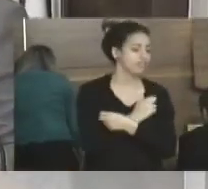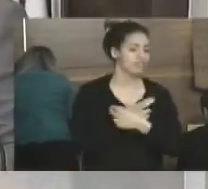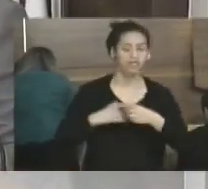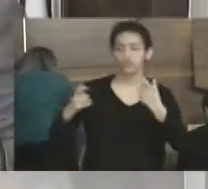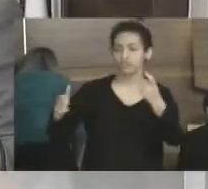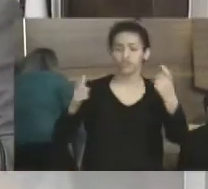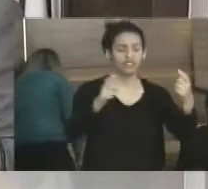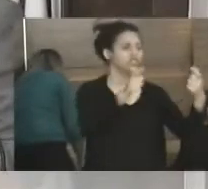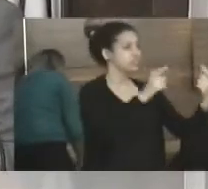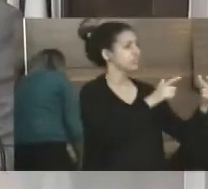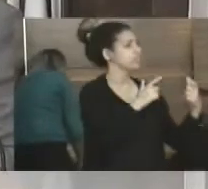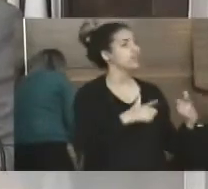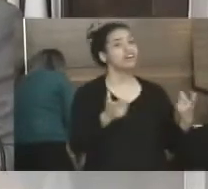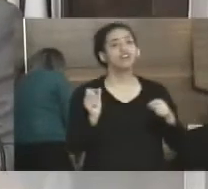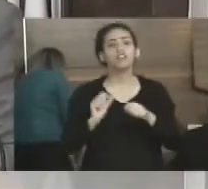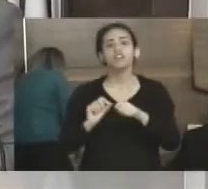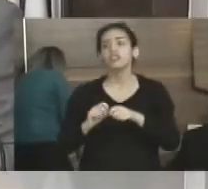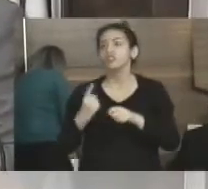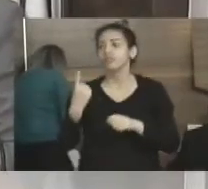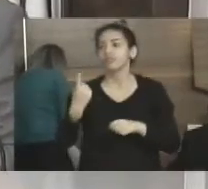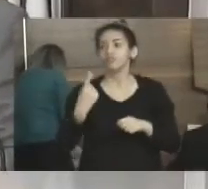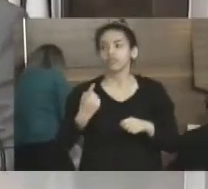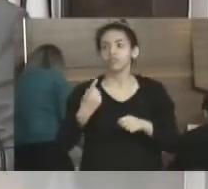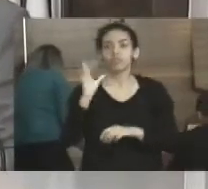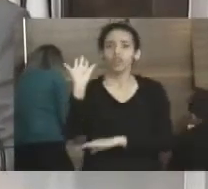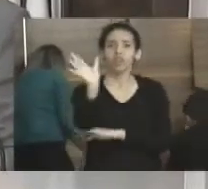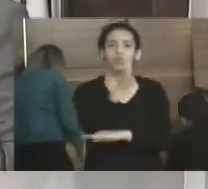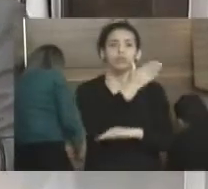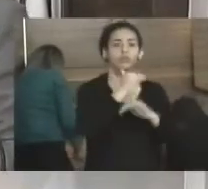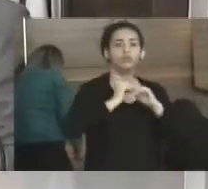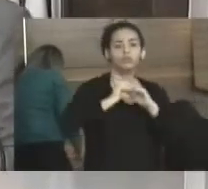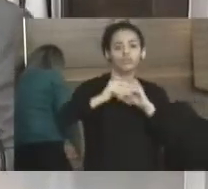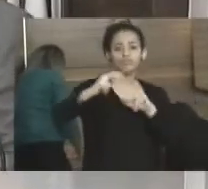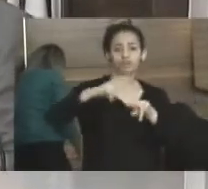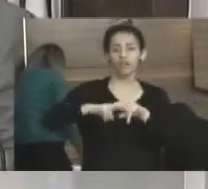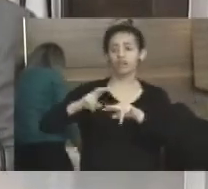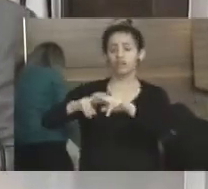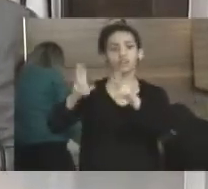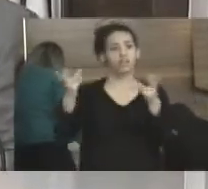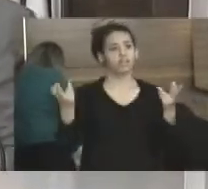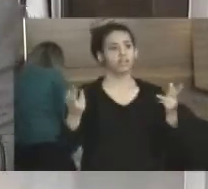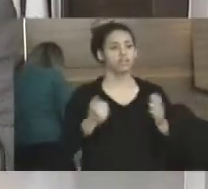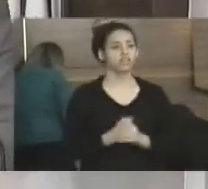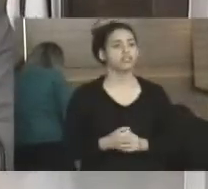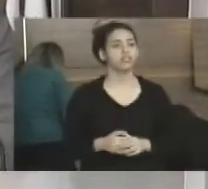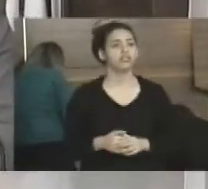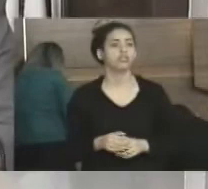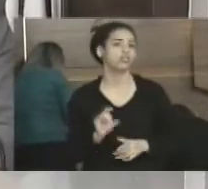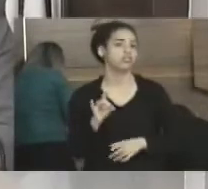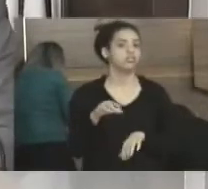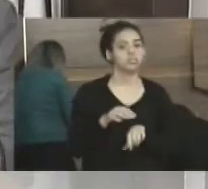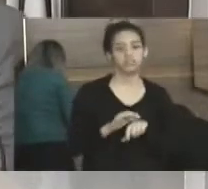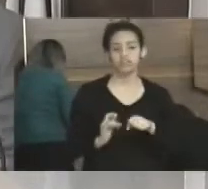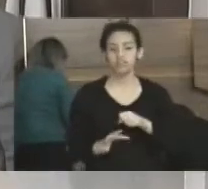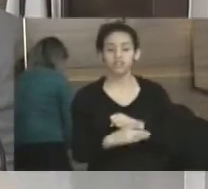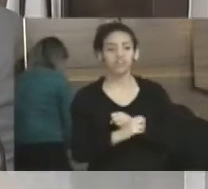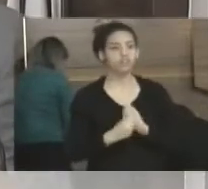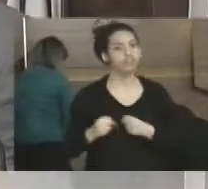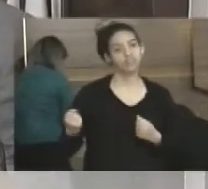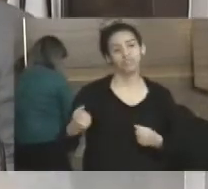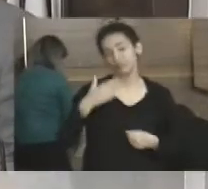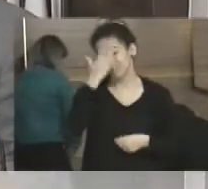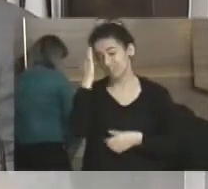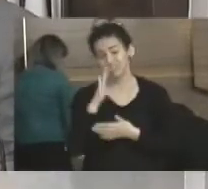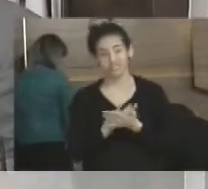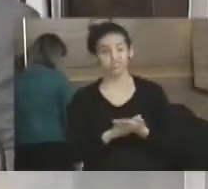verde, pô, vamos fazer um parque. É só cercar, ou é só fazer trilha, ou é só... Mas não adianta só na Ilha Grande. Tem muita gente que não